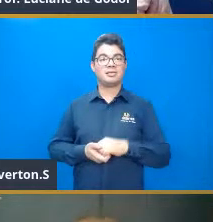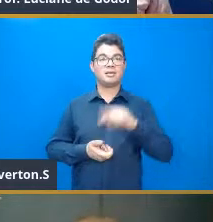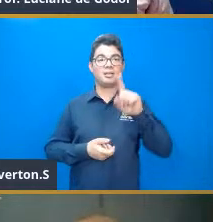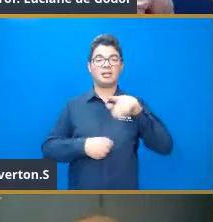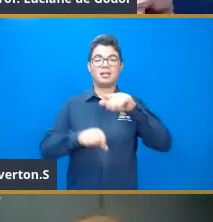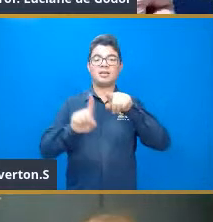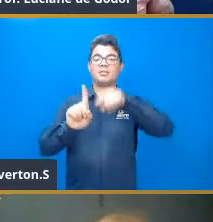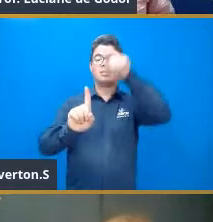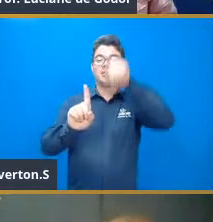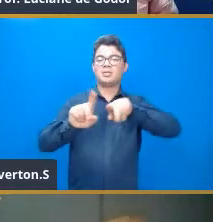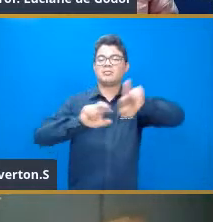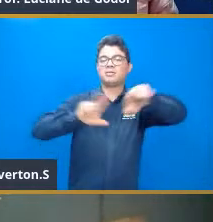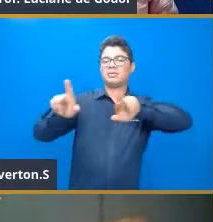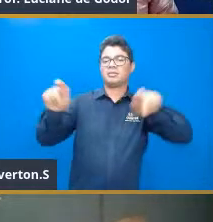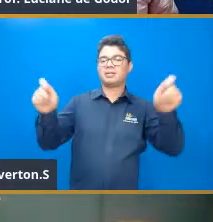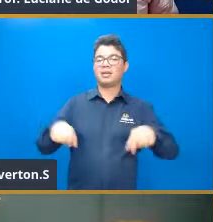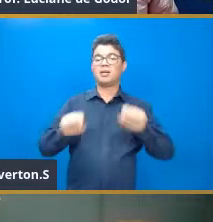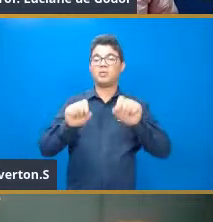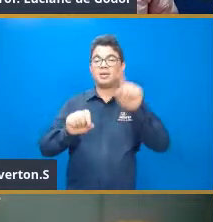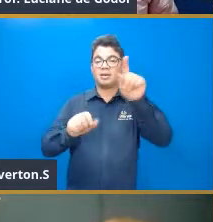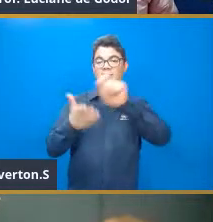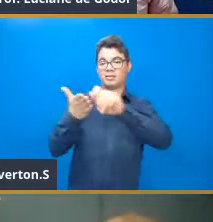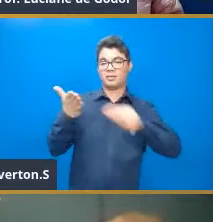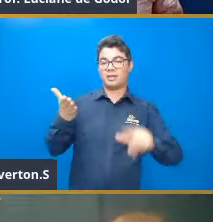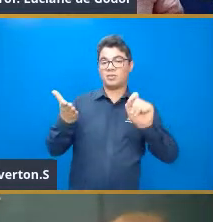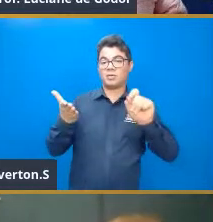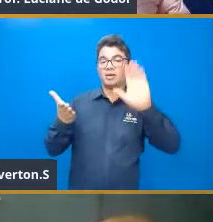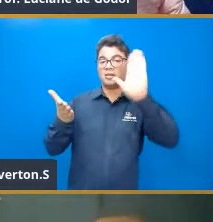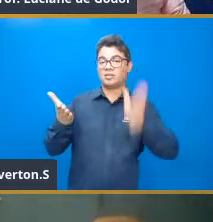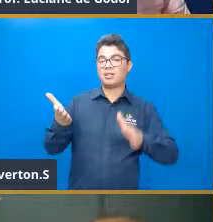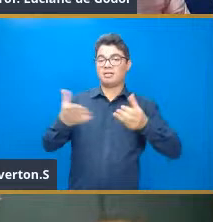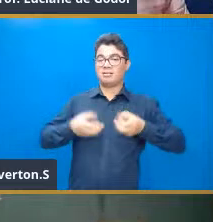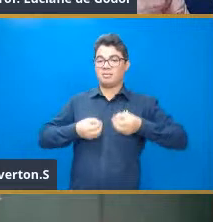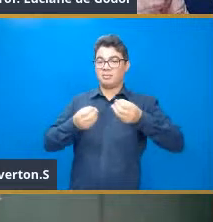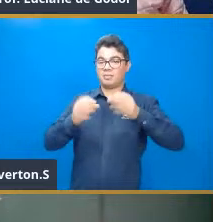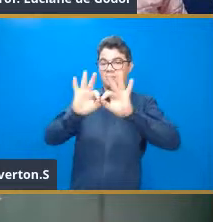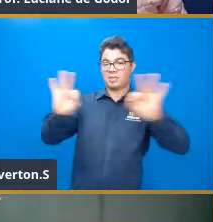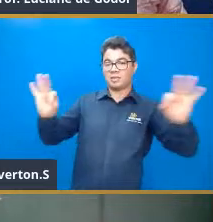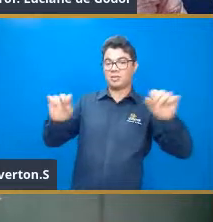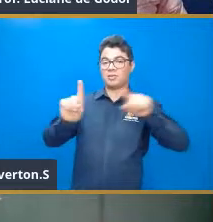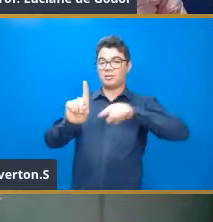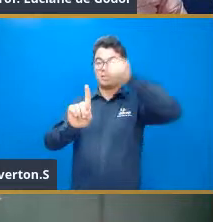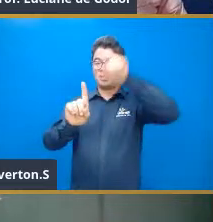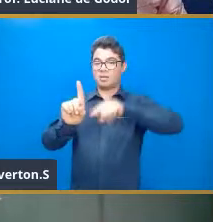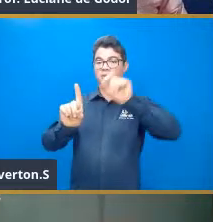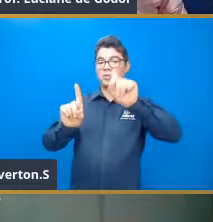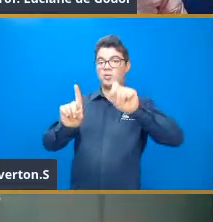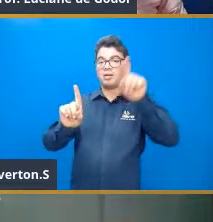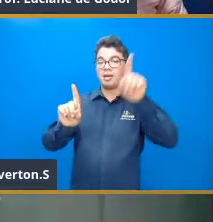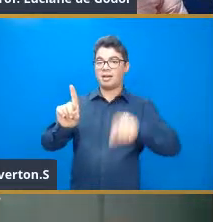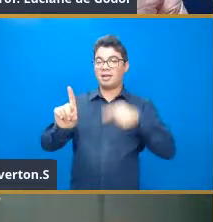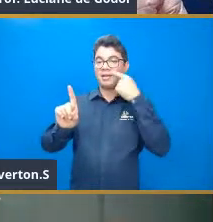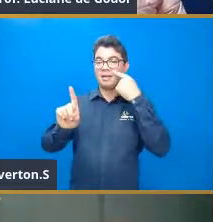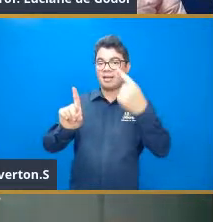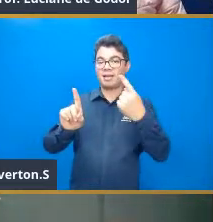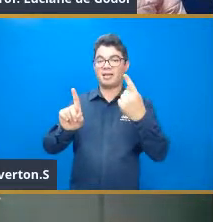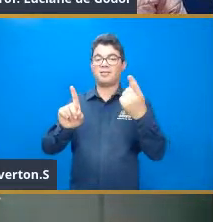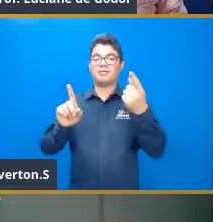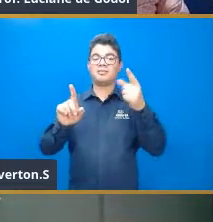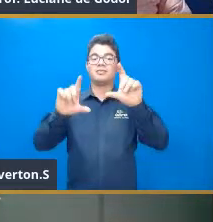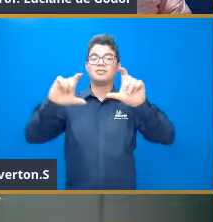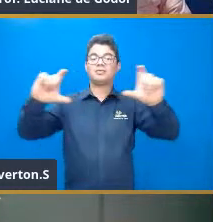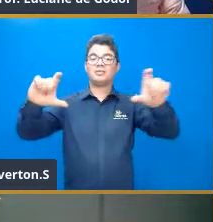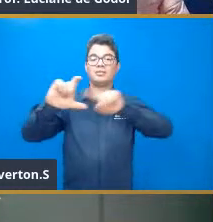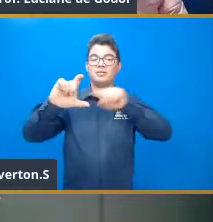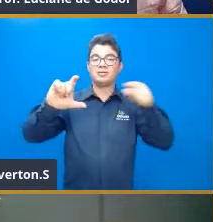varia, né, e aqui nesse exercício, ele já deu a experiência, expressão, né, a temperatura, então, ela é dada por uma função, 0,1 vezes